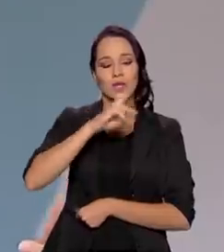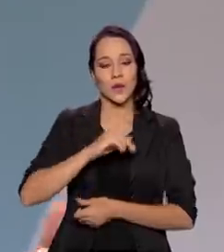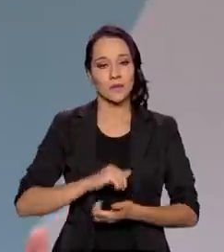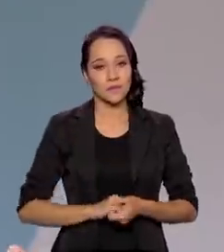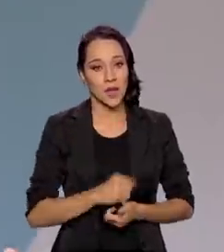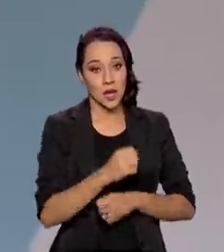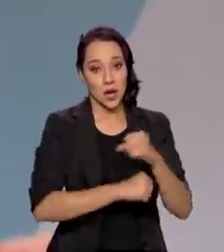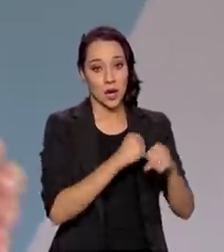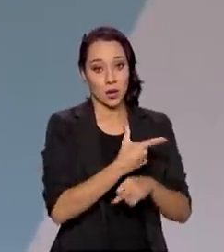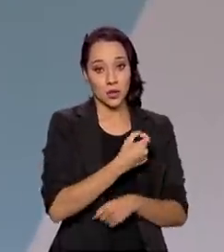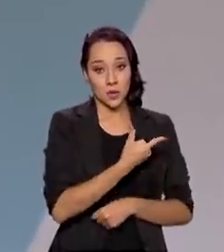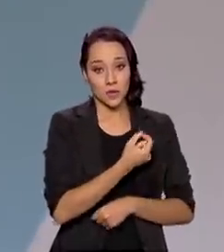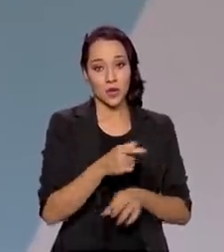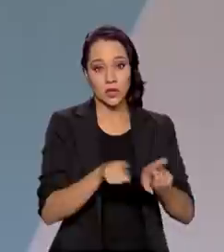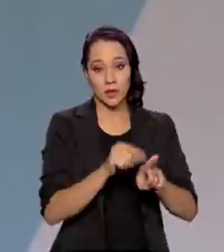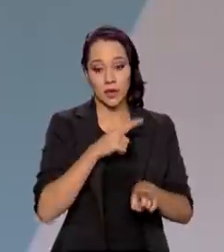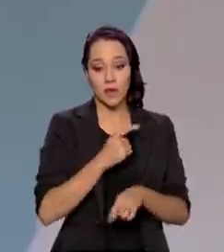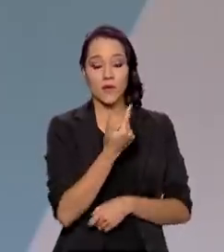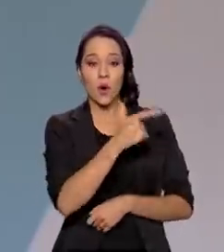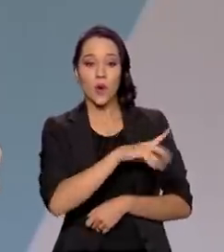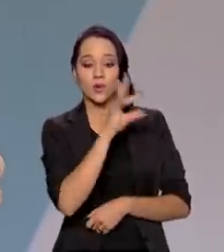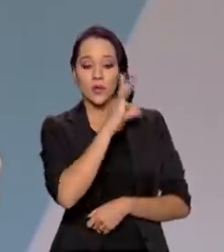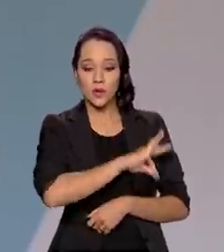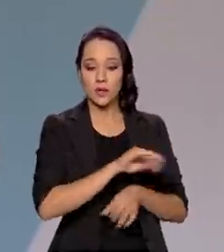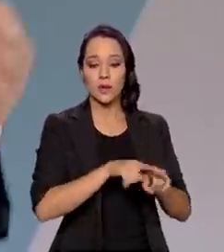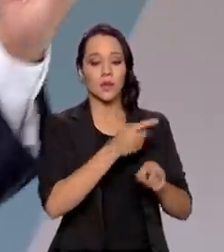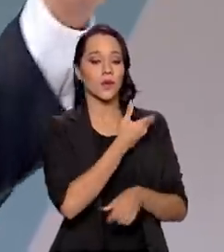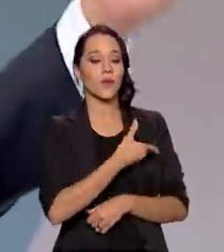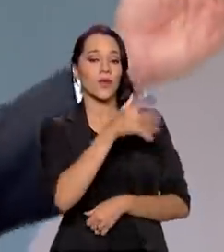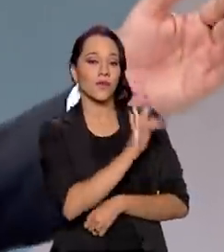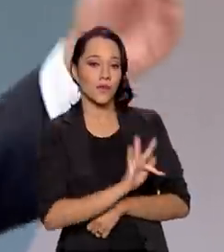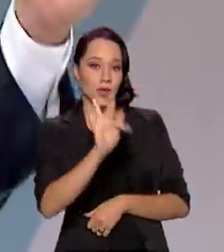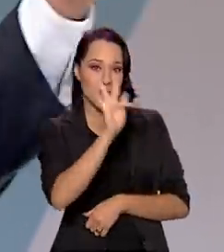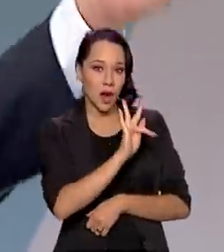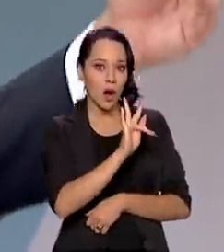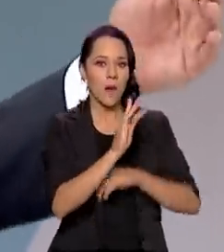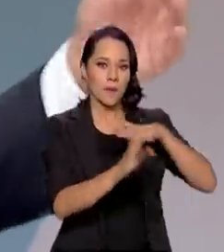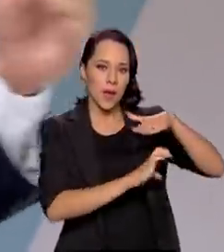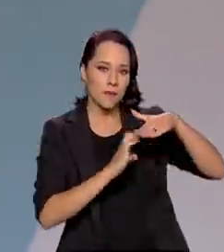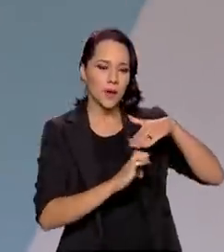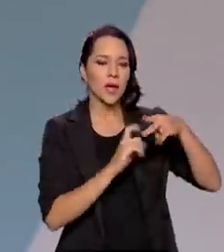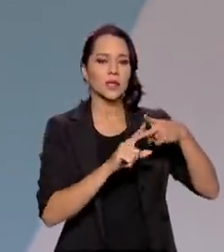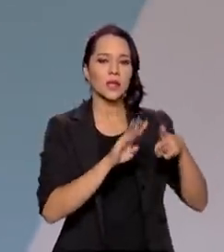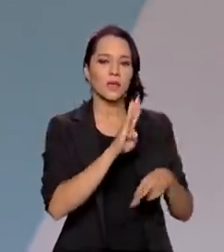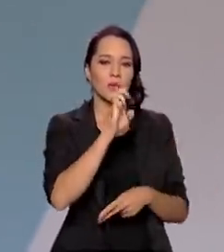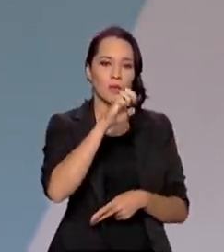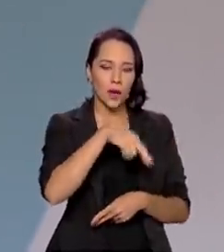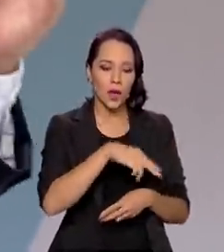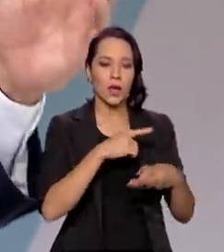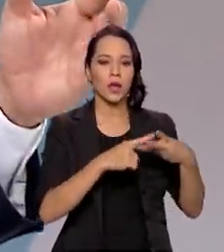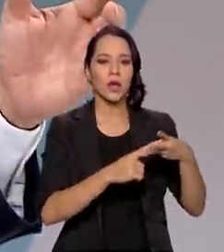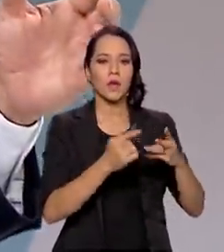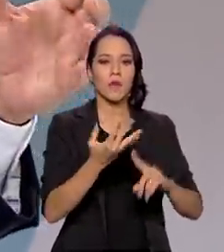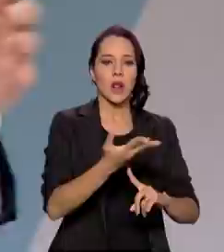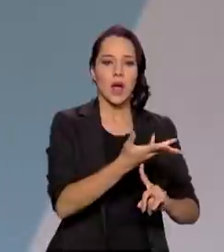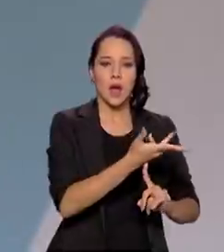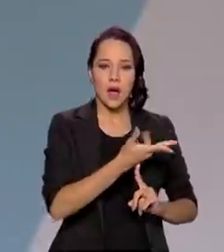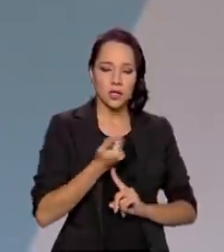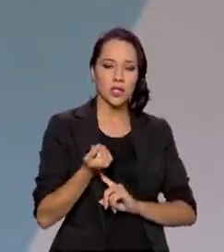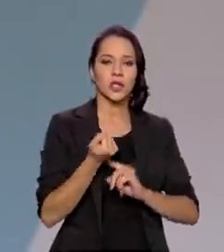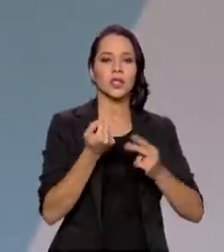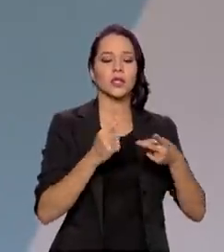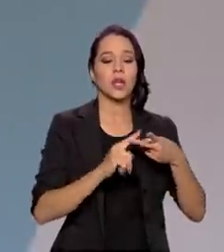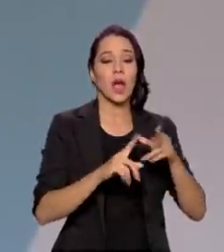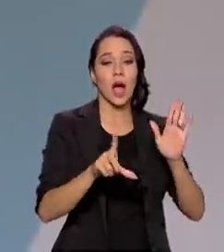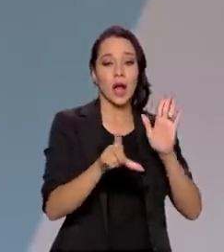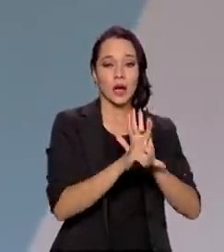2020, nós tivemos também outros auxílios do governo federal para empresários, o BEM, para a classe artística, a Lei Aldir Blanc,